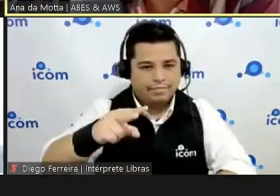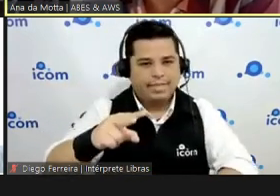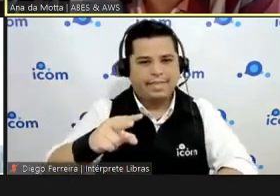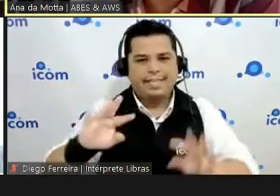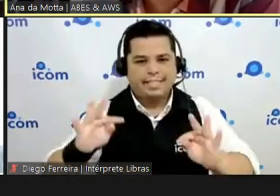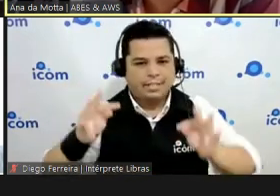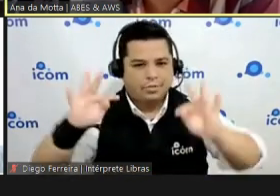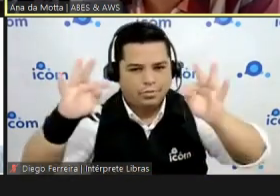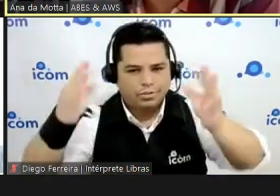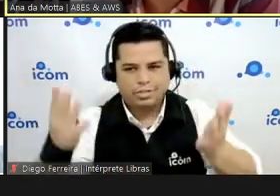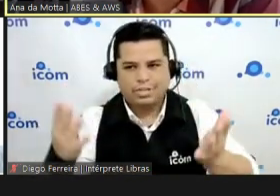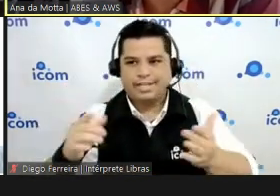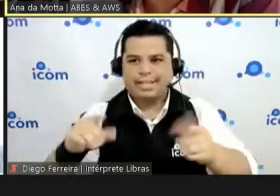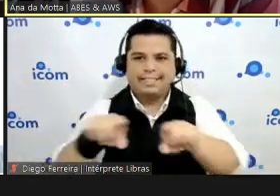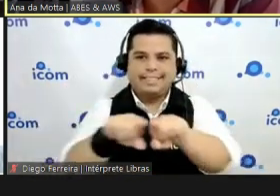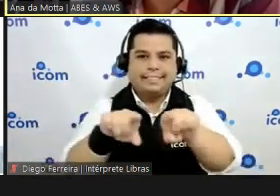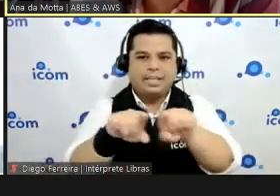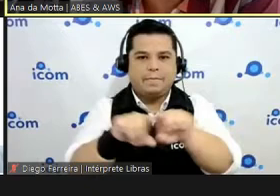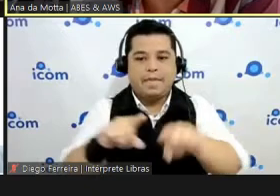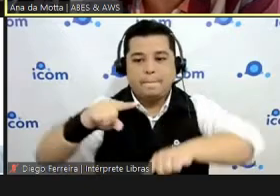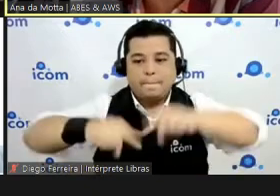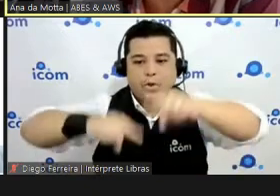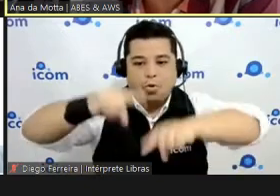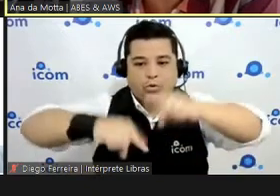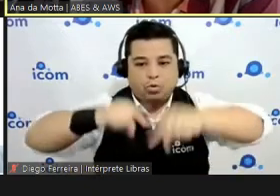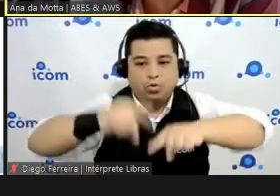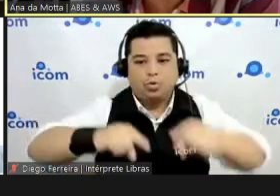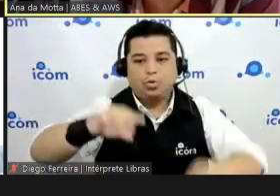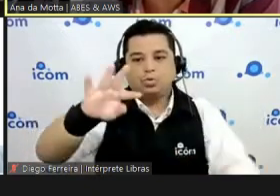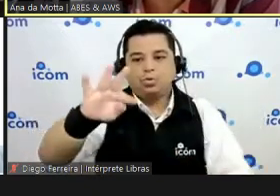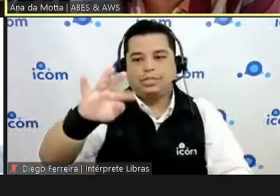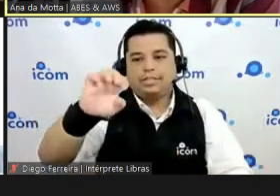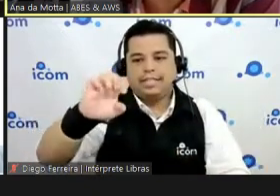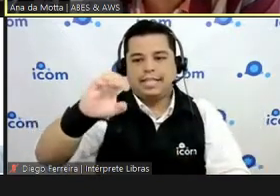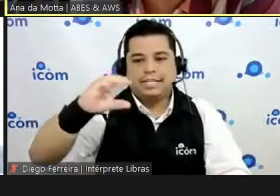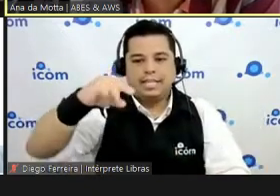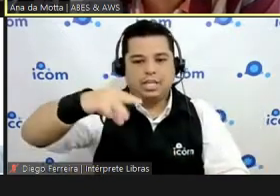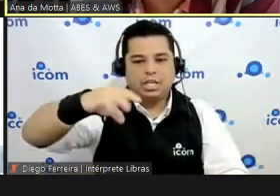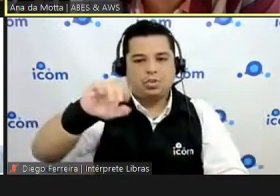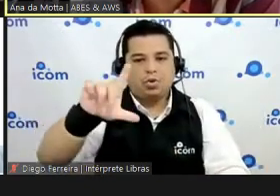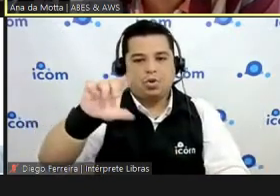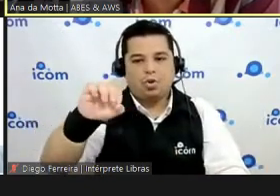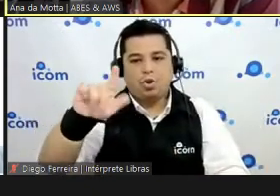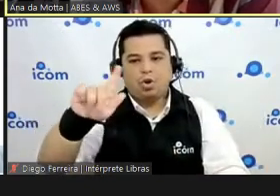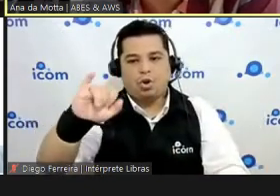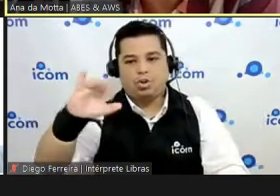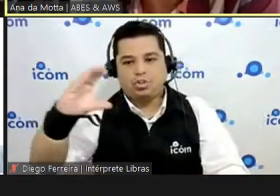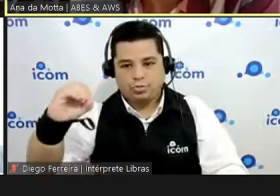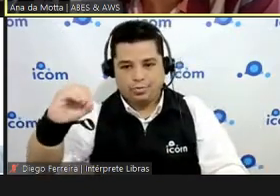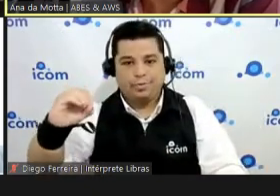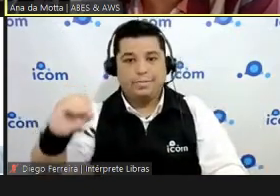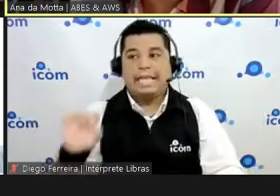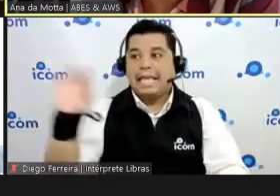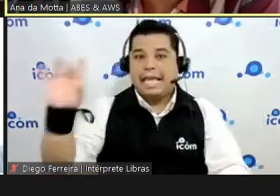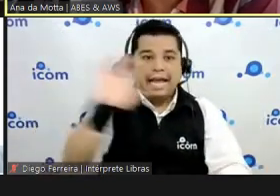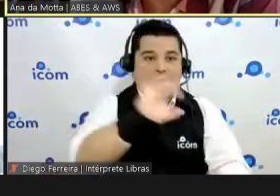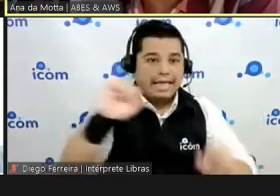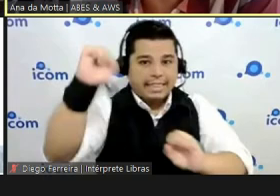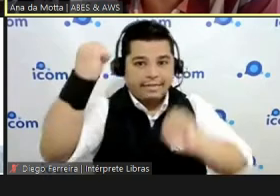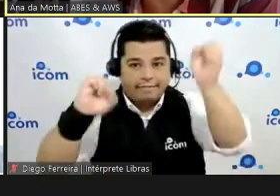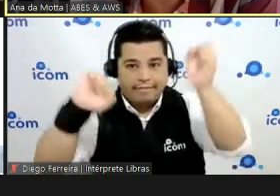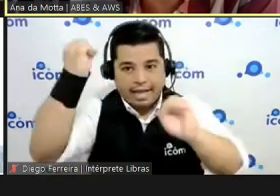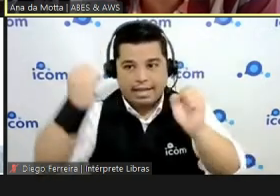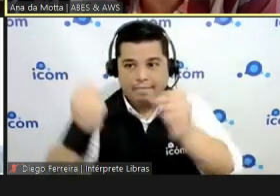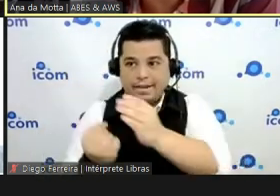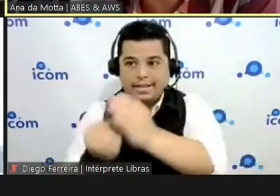Cada fabricante possui uma particularidade e essa particularidade é fundamental para a concorrência. E nessa concorrência